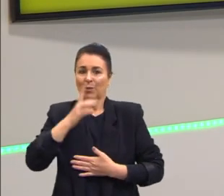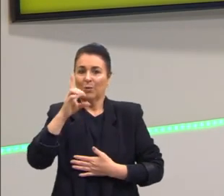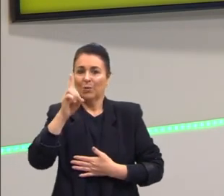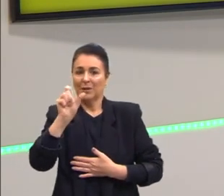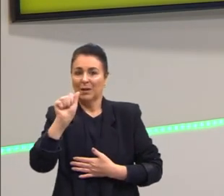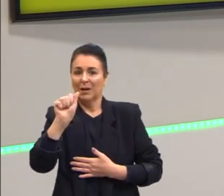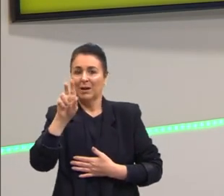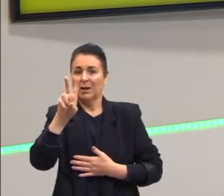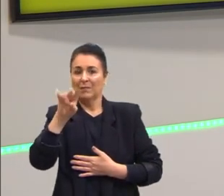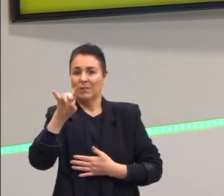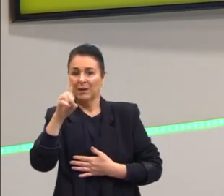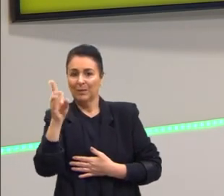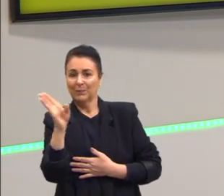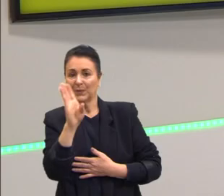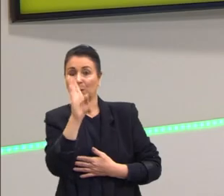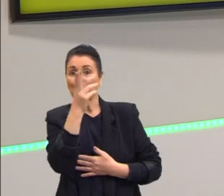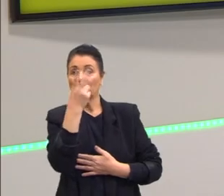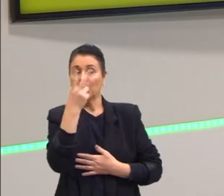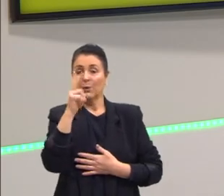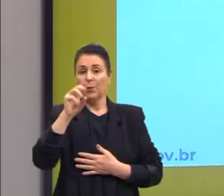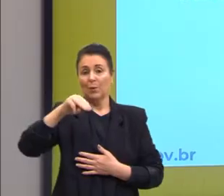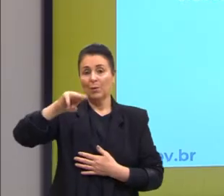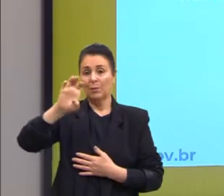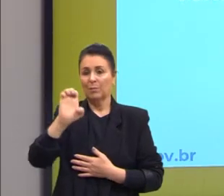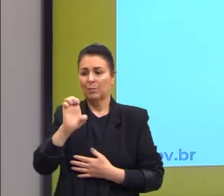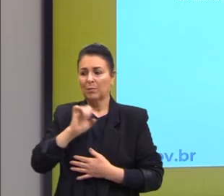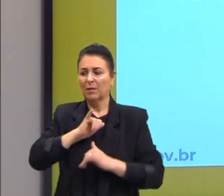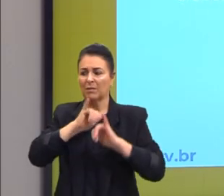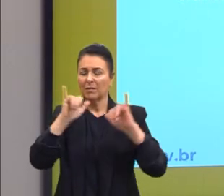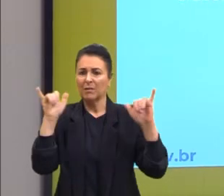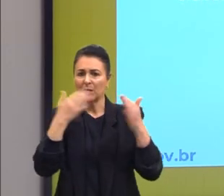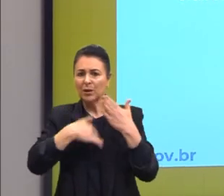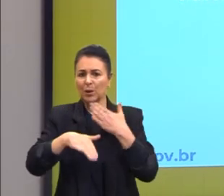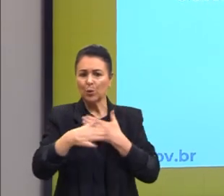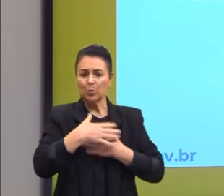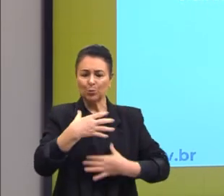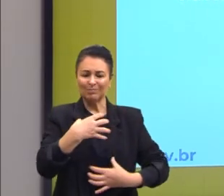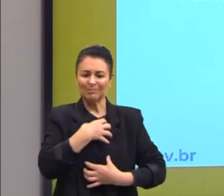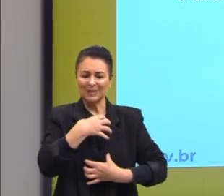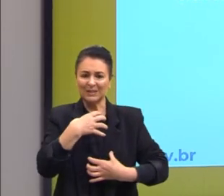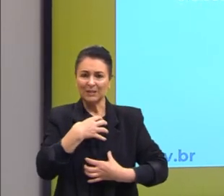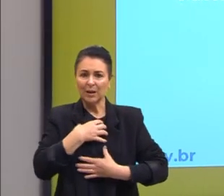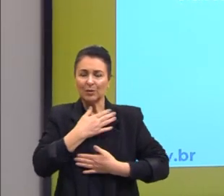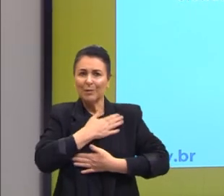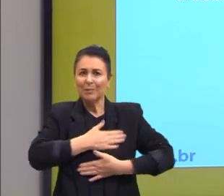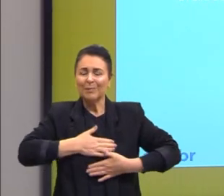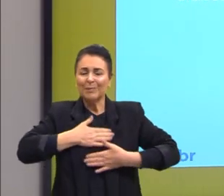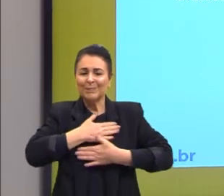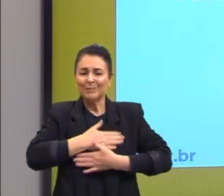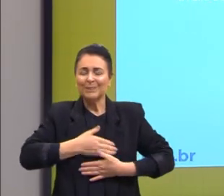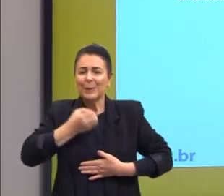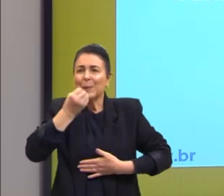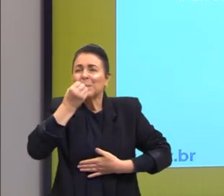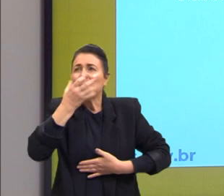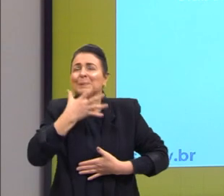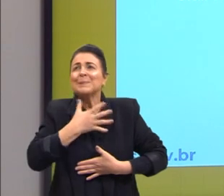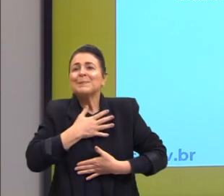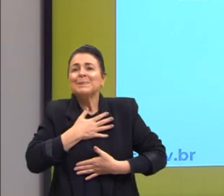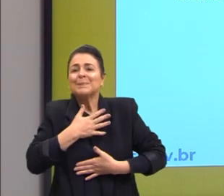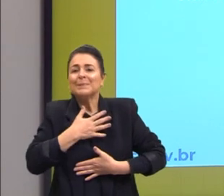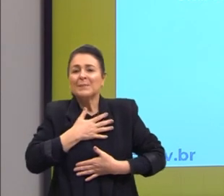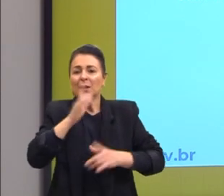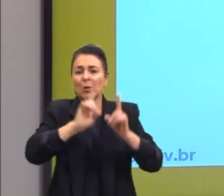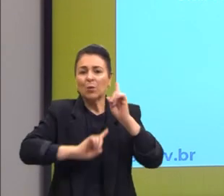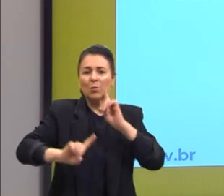que tudo aquilo que nos dá prazer, tudo aquilo que nos dá satisfação, é algo que pode ser